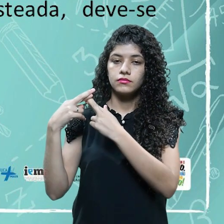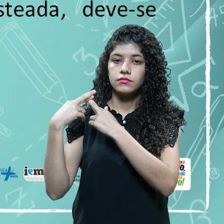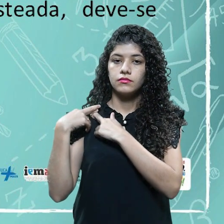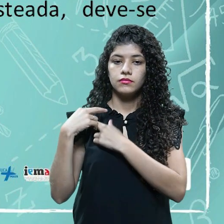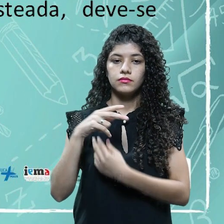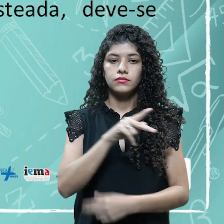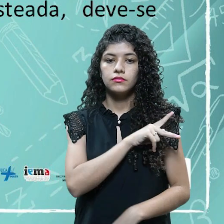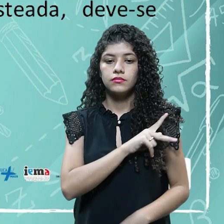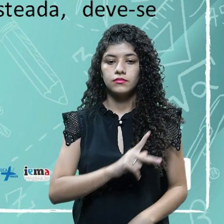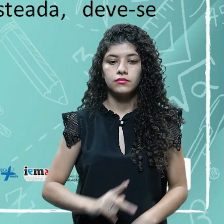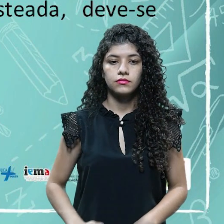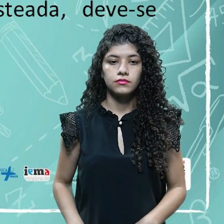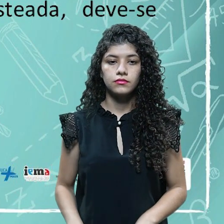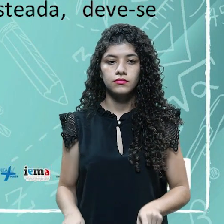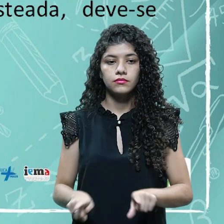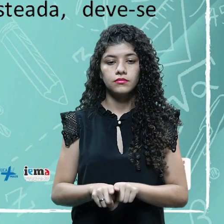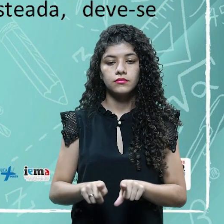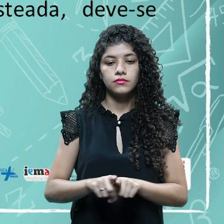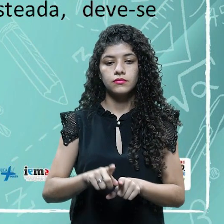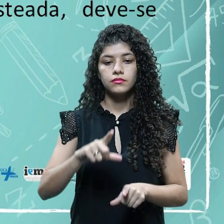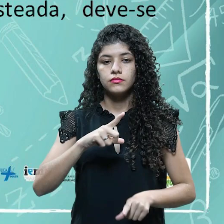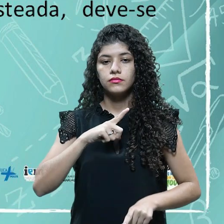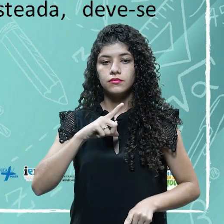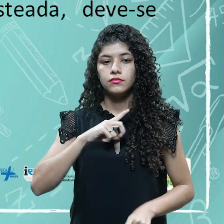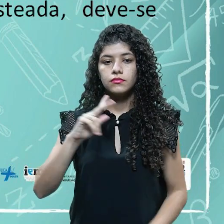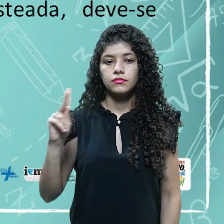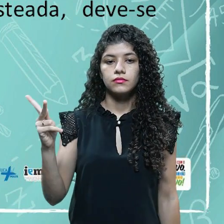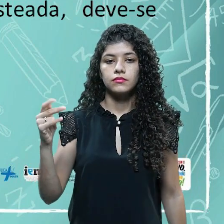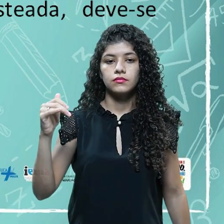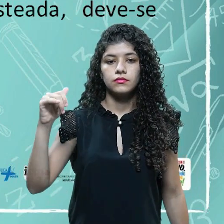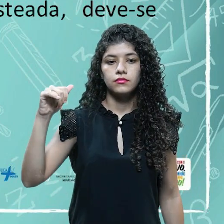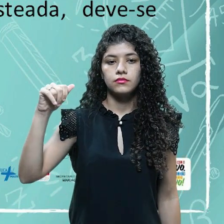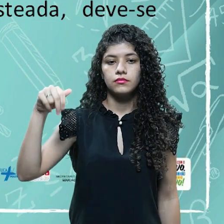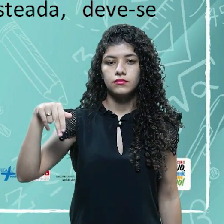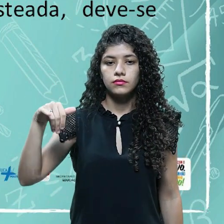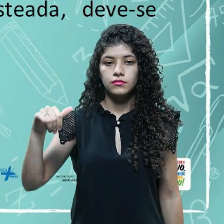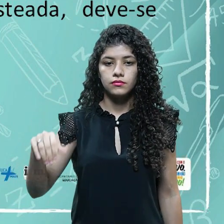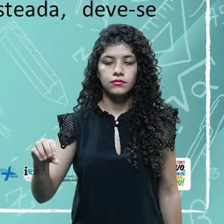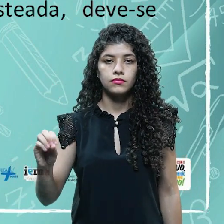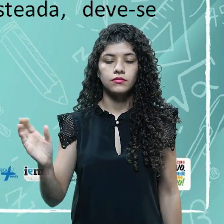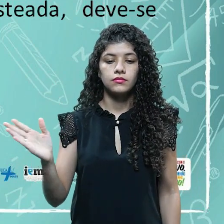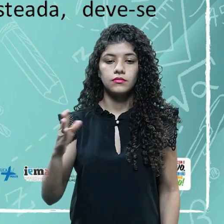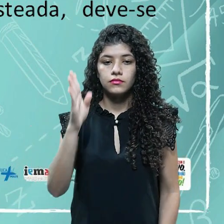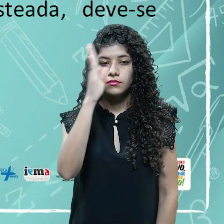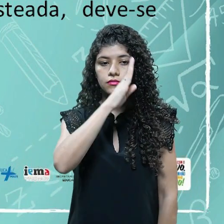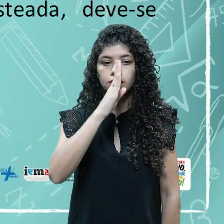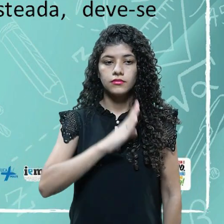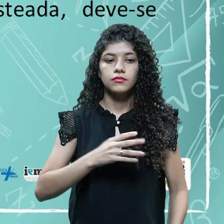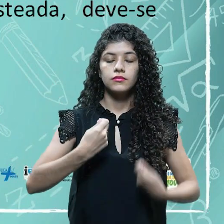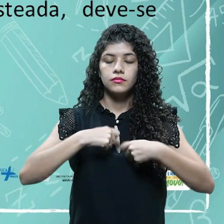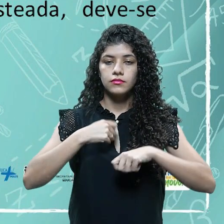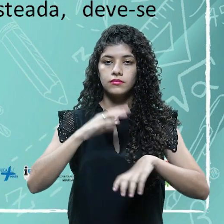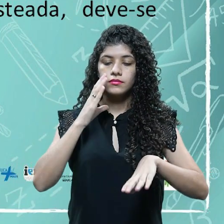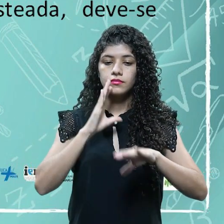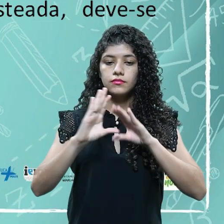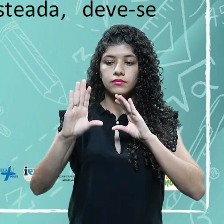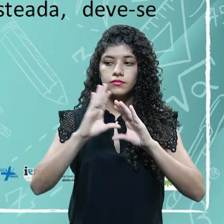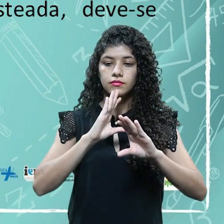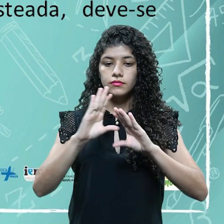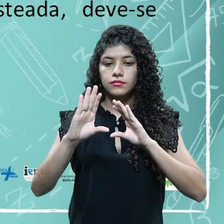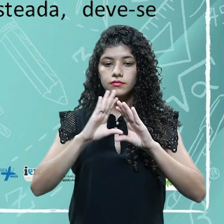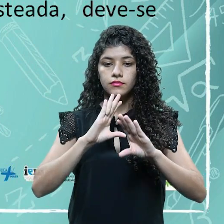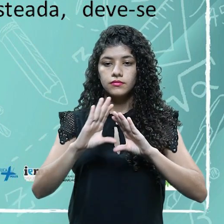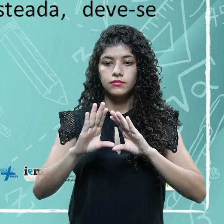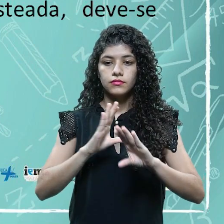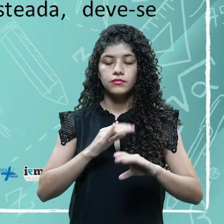hino nacional que todo mundo conhece, né, que ela deve ter que ser cantada e ouvir cantar o hino de pé,